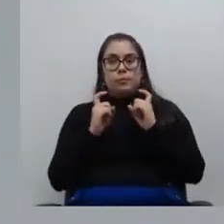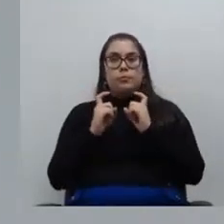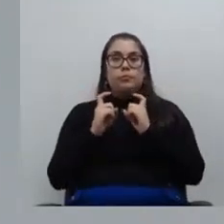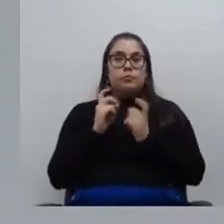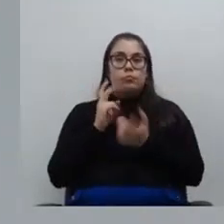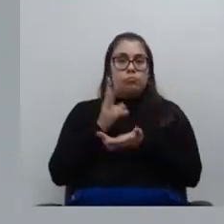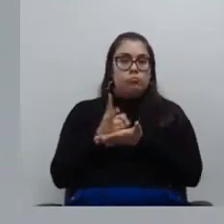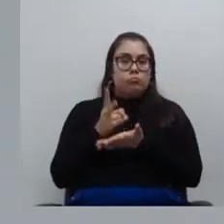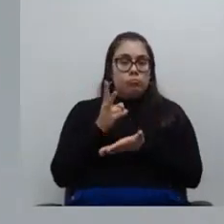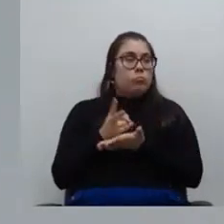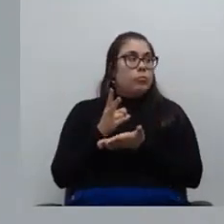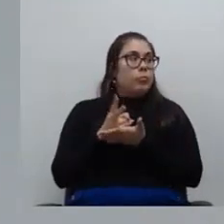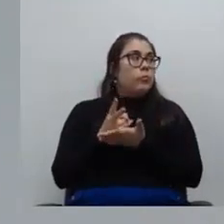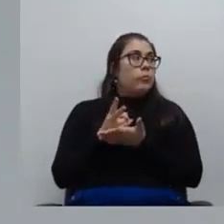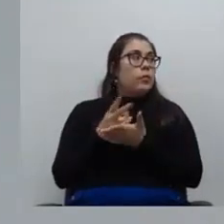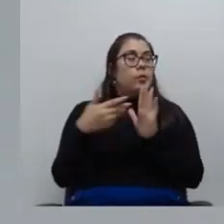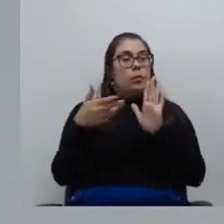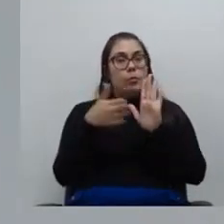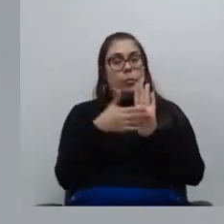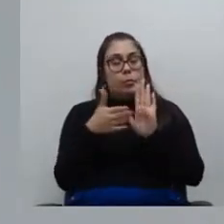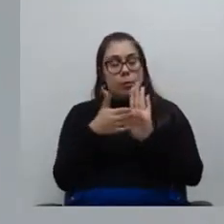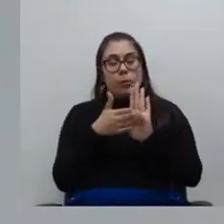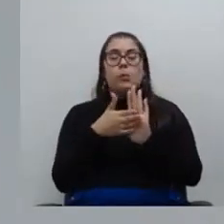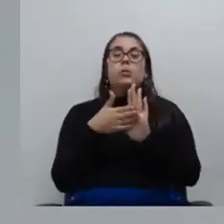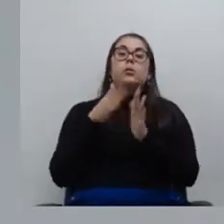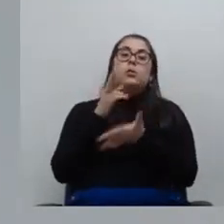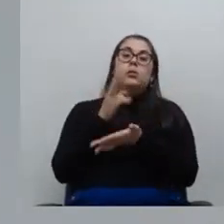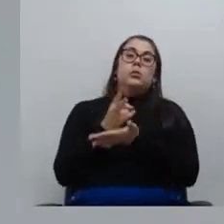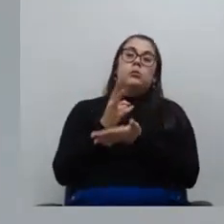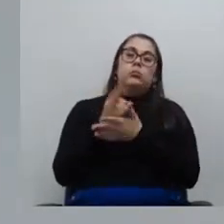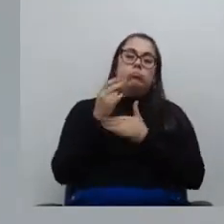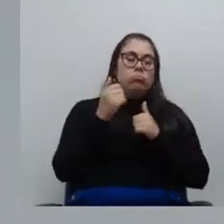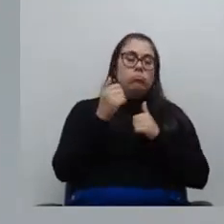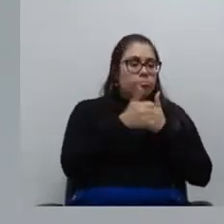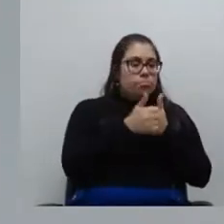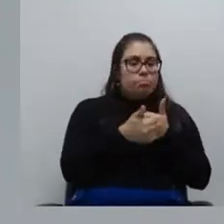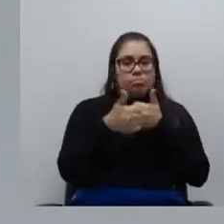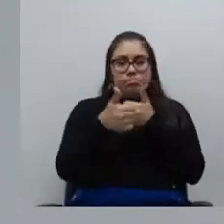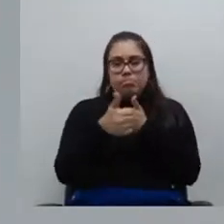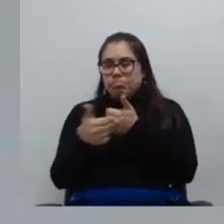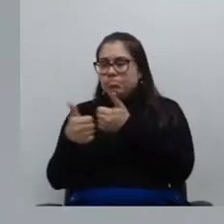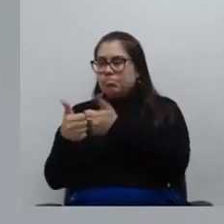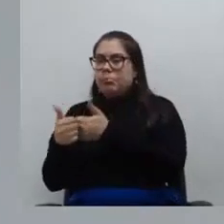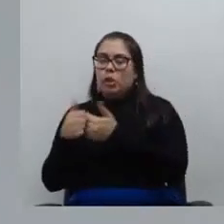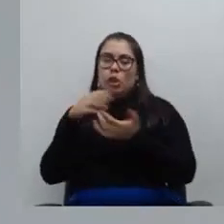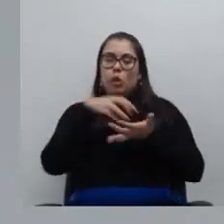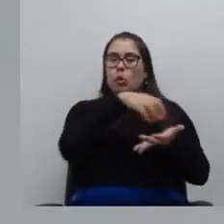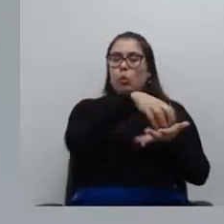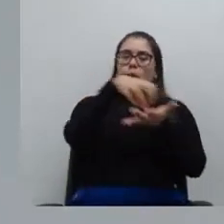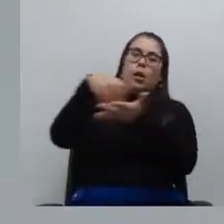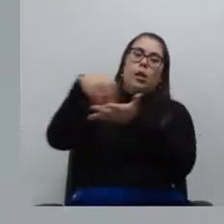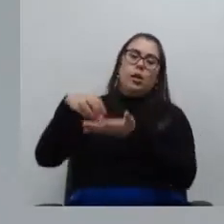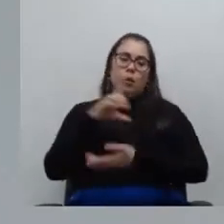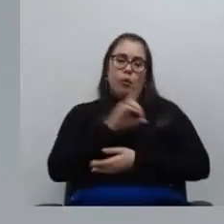foram propostas que vão ser agora seguidas de aproximação de cada unidade da defensoria pública.